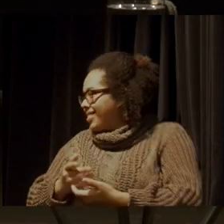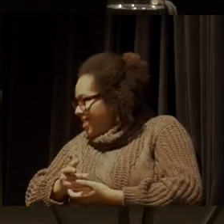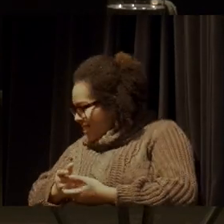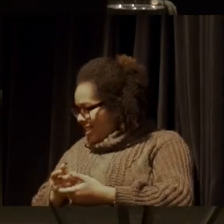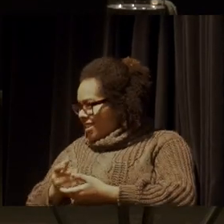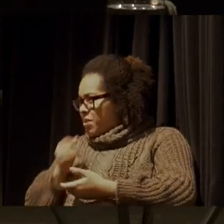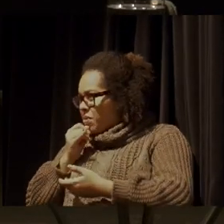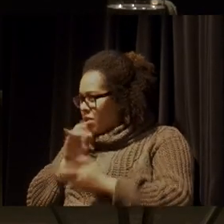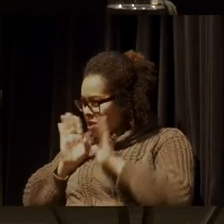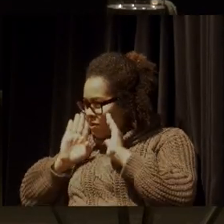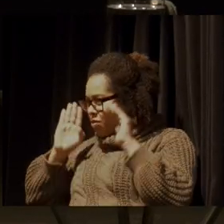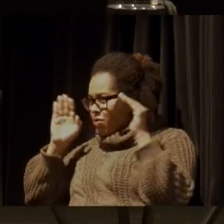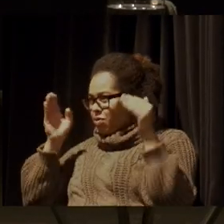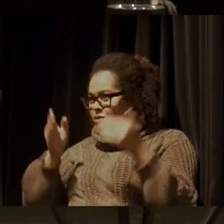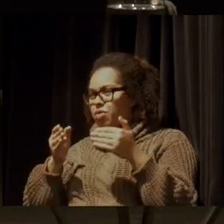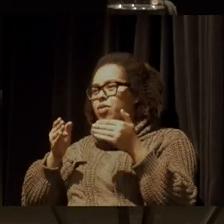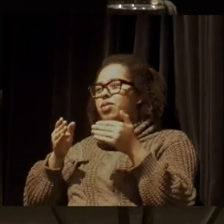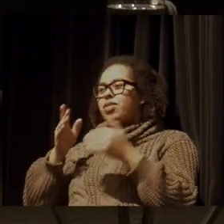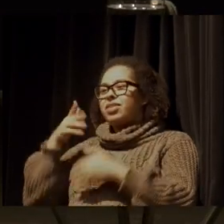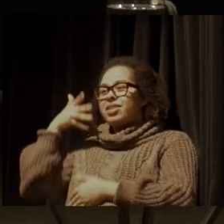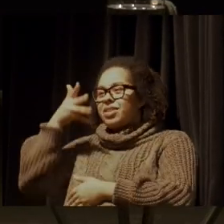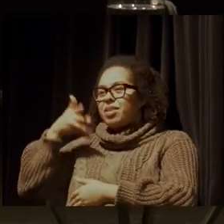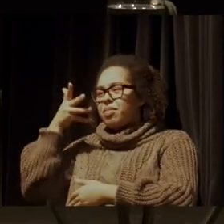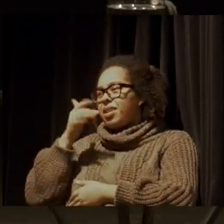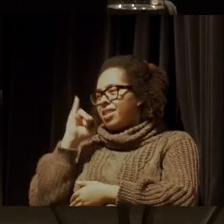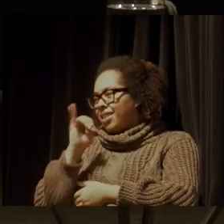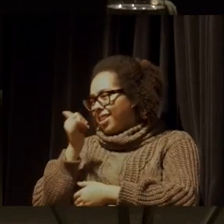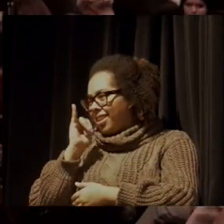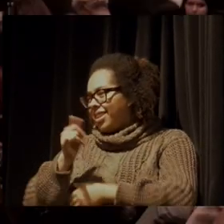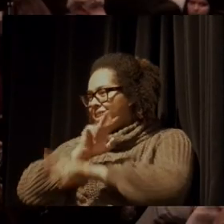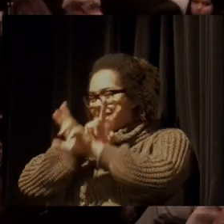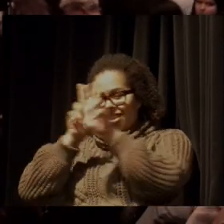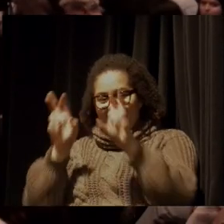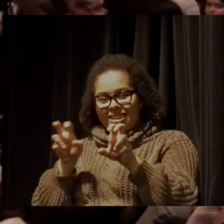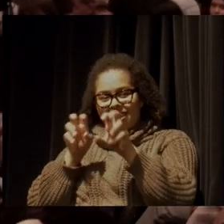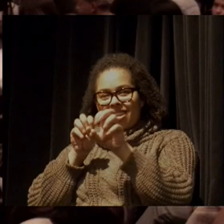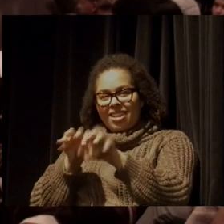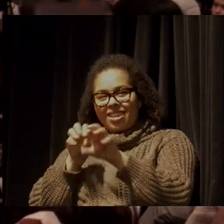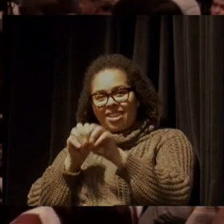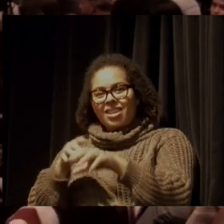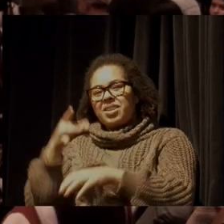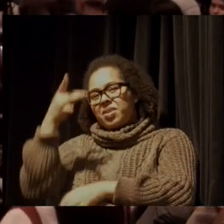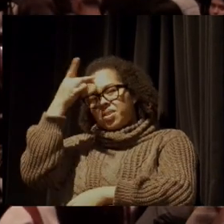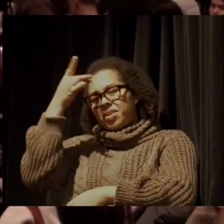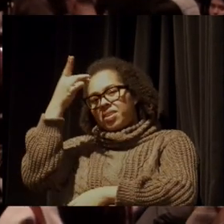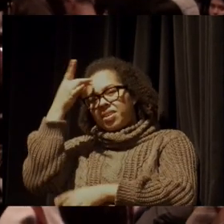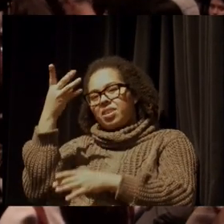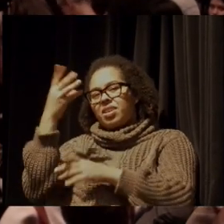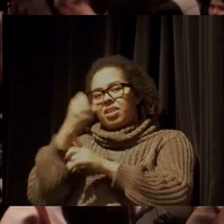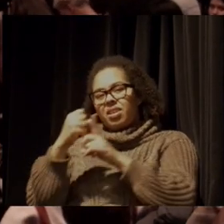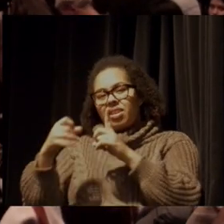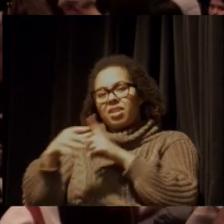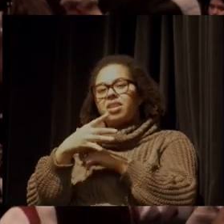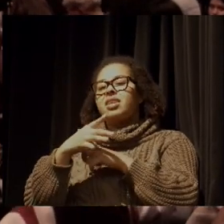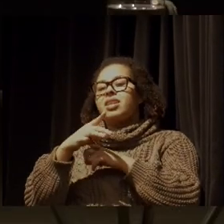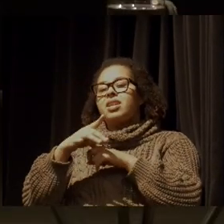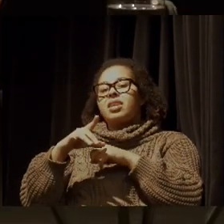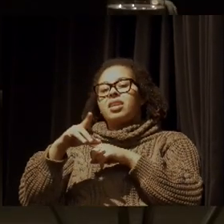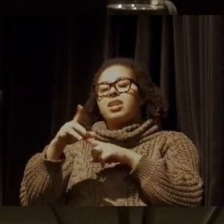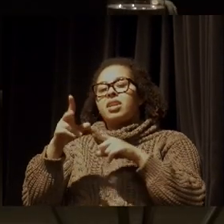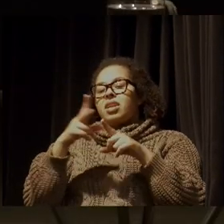focou toda a sua fala na importância da educação para criar uma consciência na sociedade e eleger pessoas